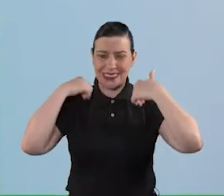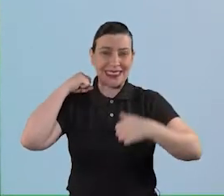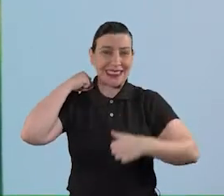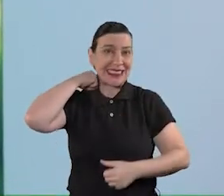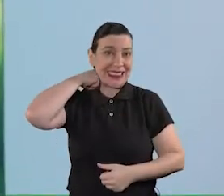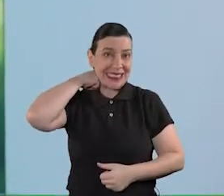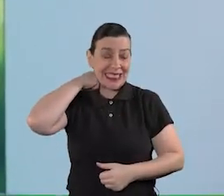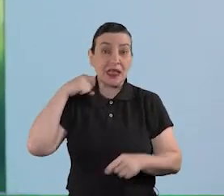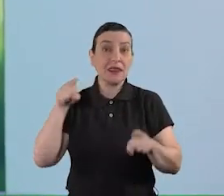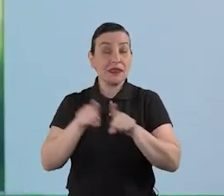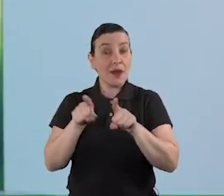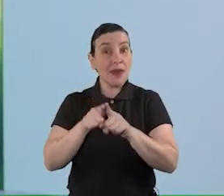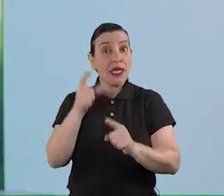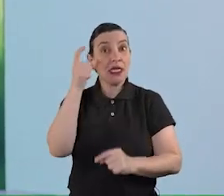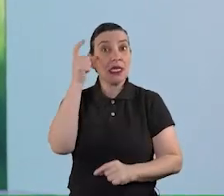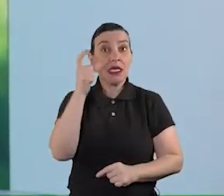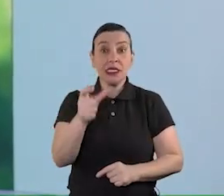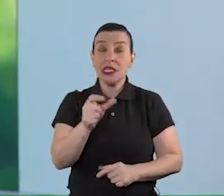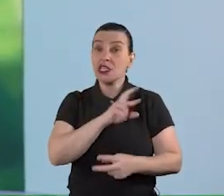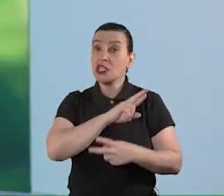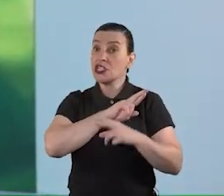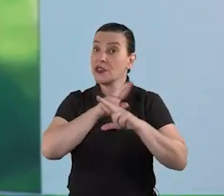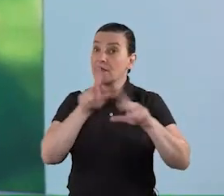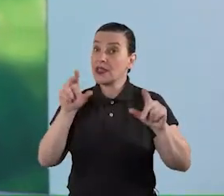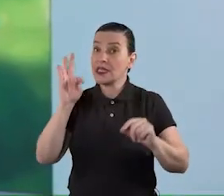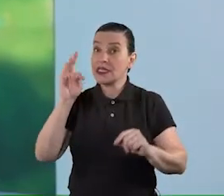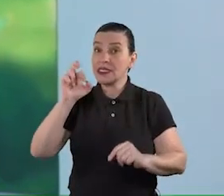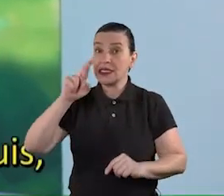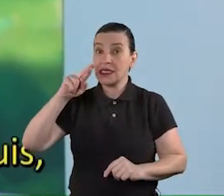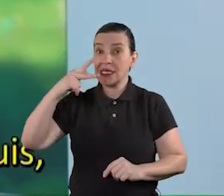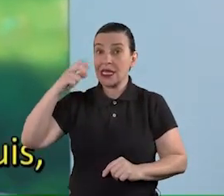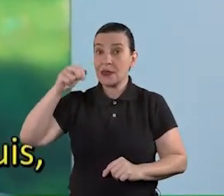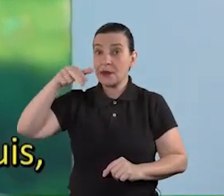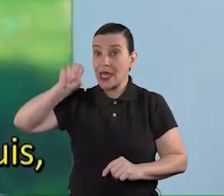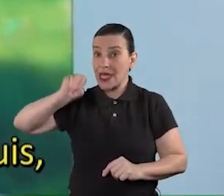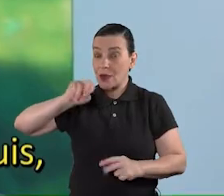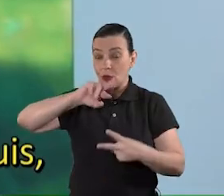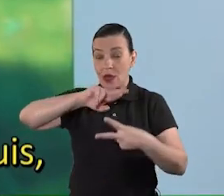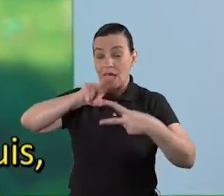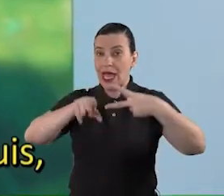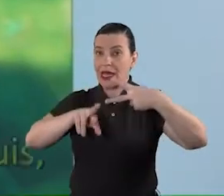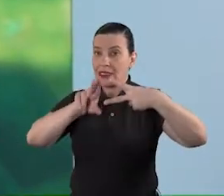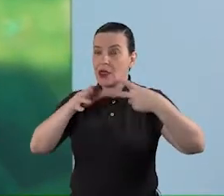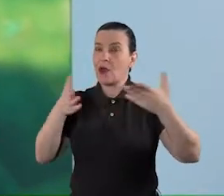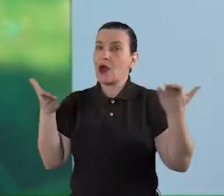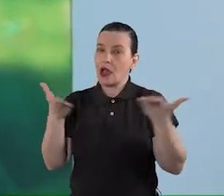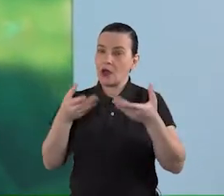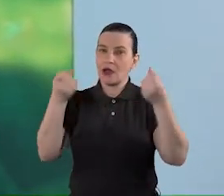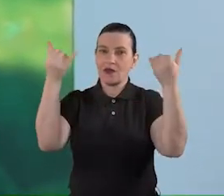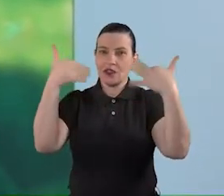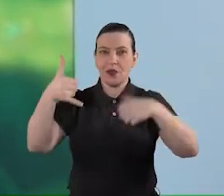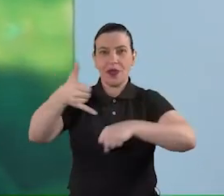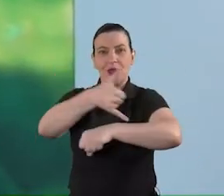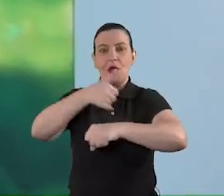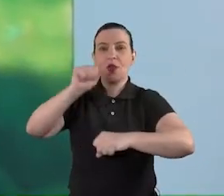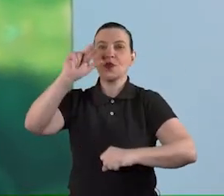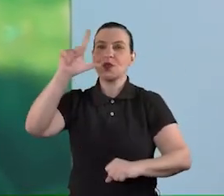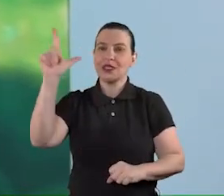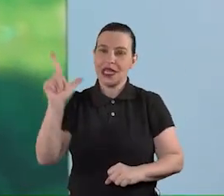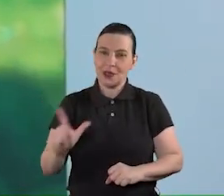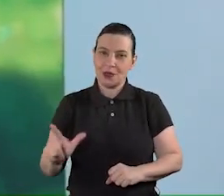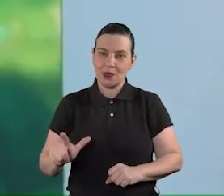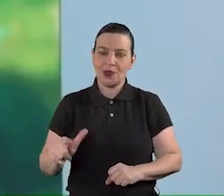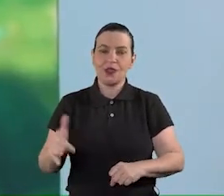observação interessante é a diferença no índice de terpeno entre cada um desses dois os quais agora vou chamar de óleos azuis os